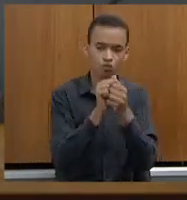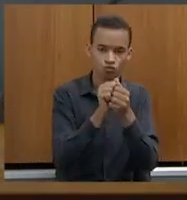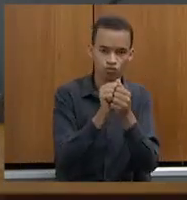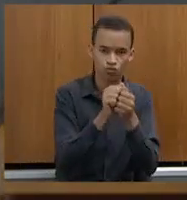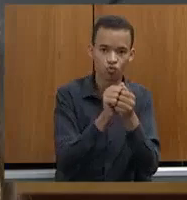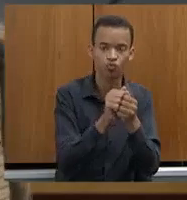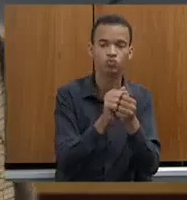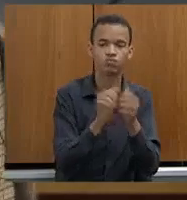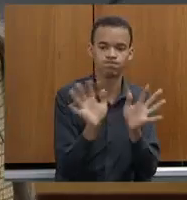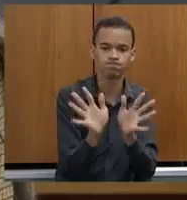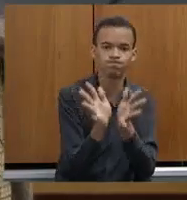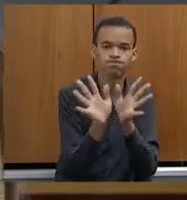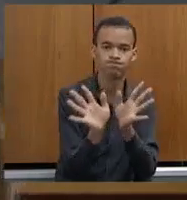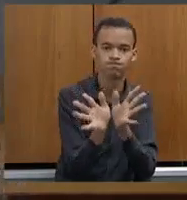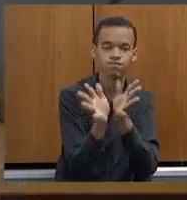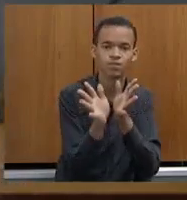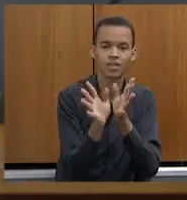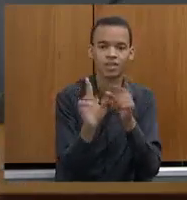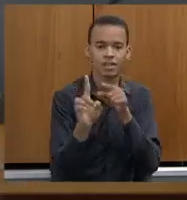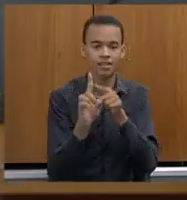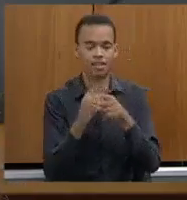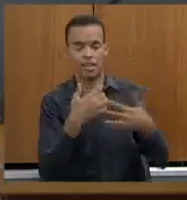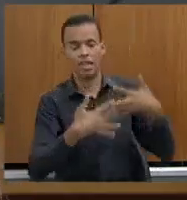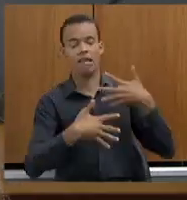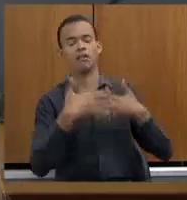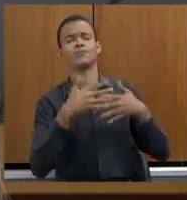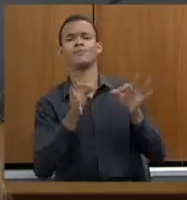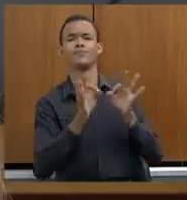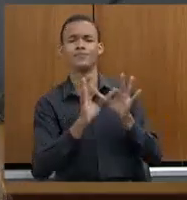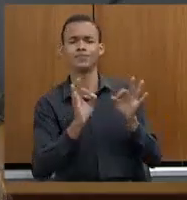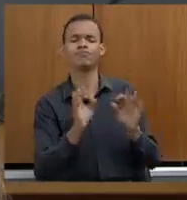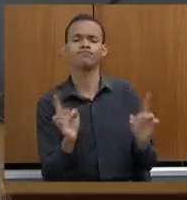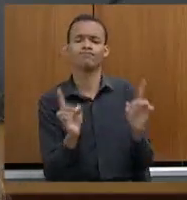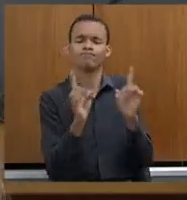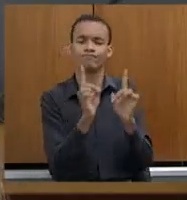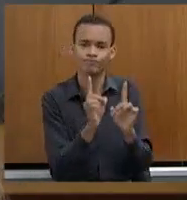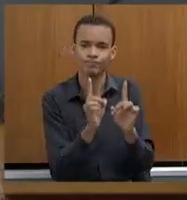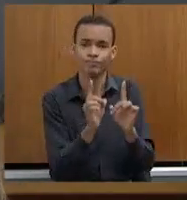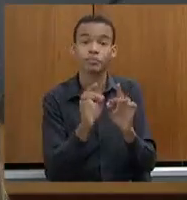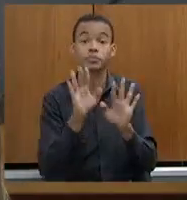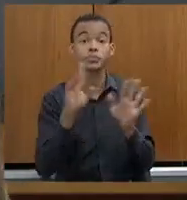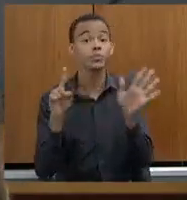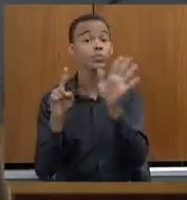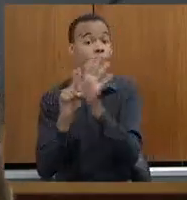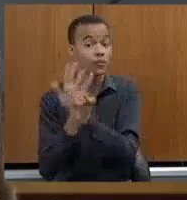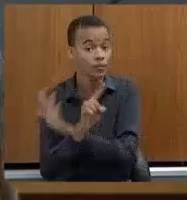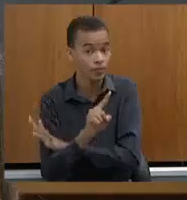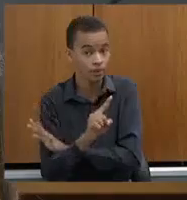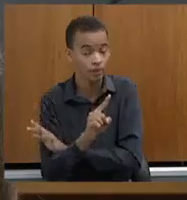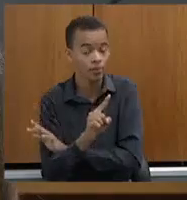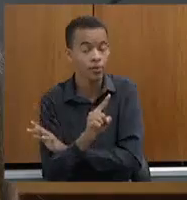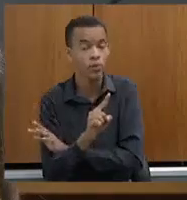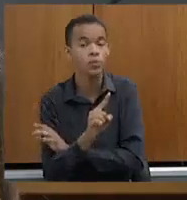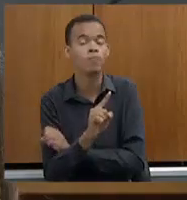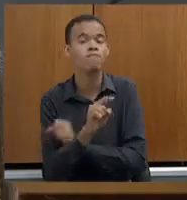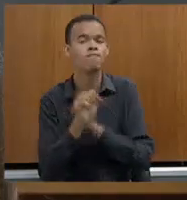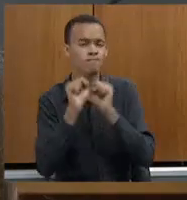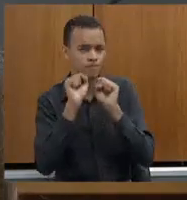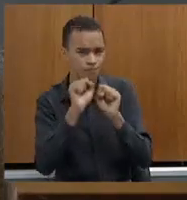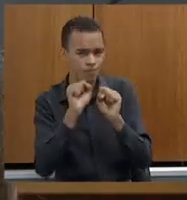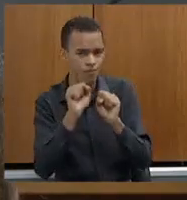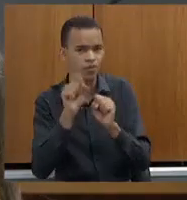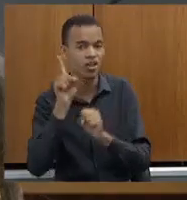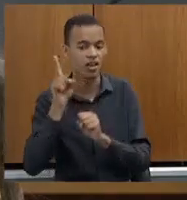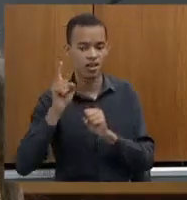Mas aí eu amplio o meu pedido. Quem sabe poderíamos ter pelo menos uma durante o plantão na delegacia de